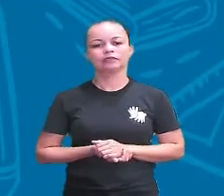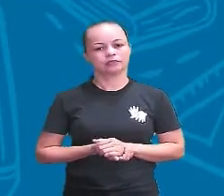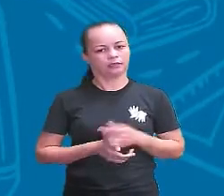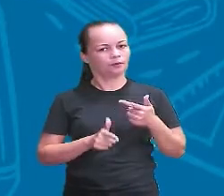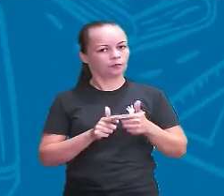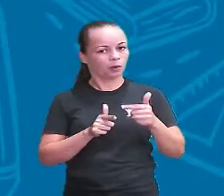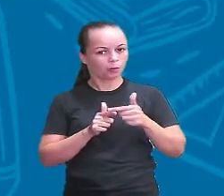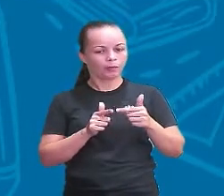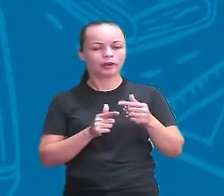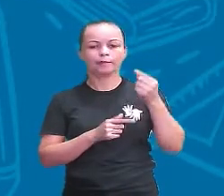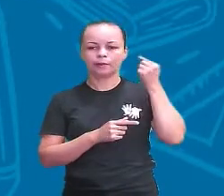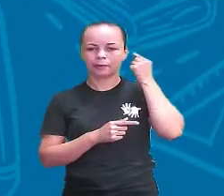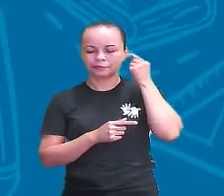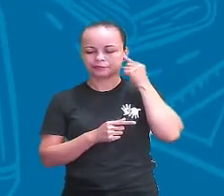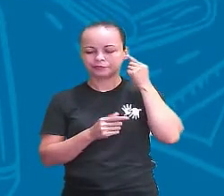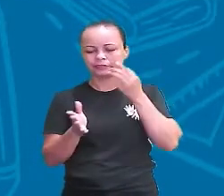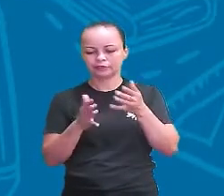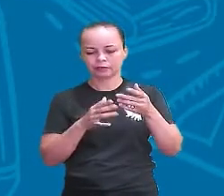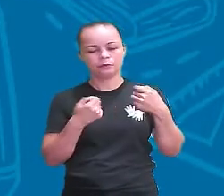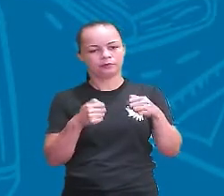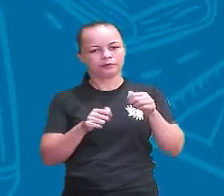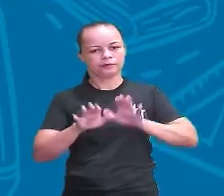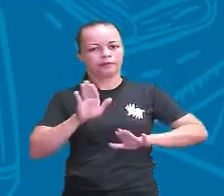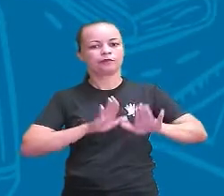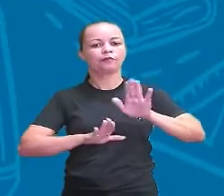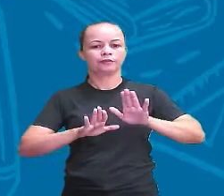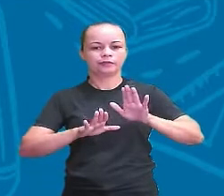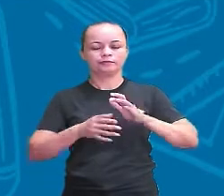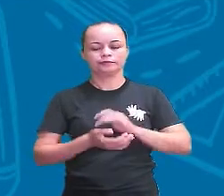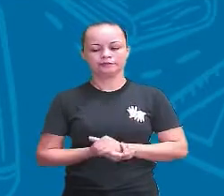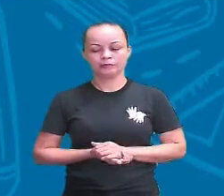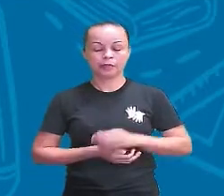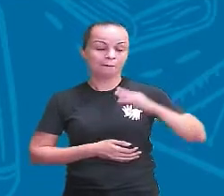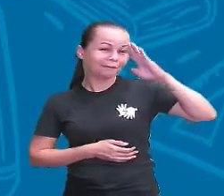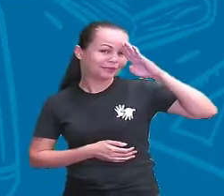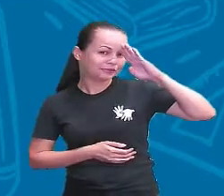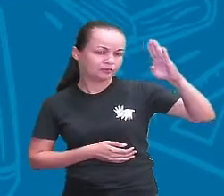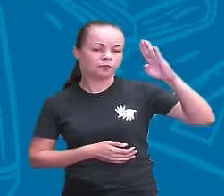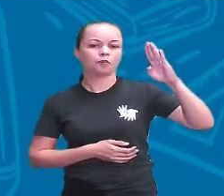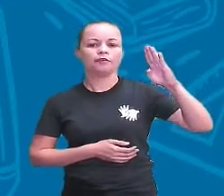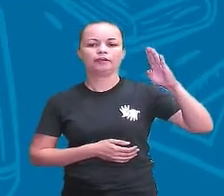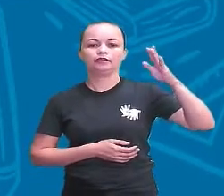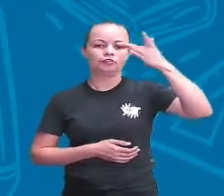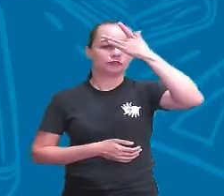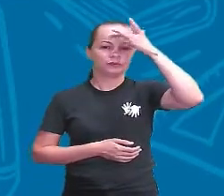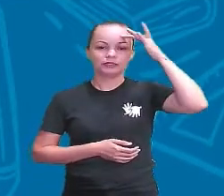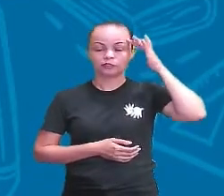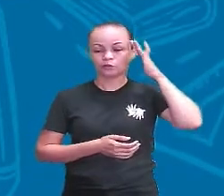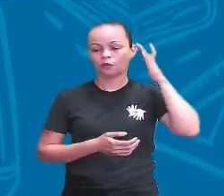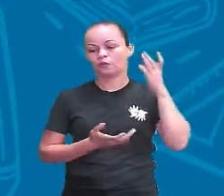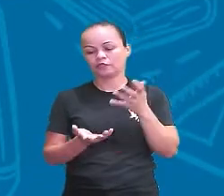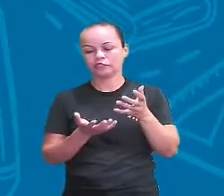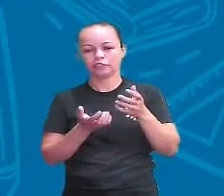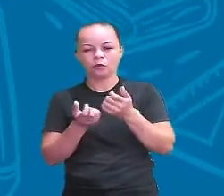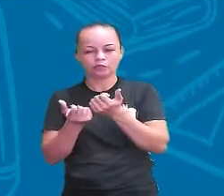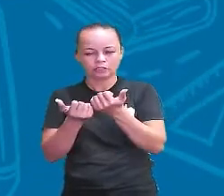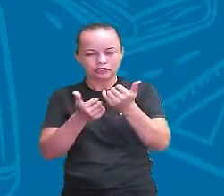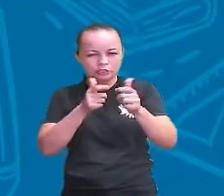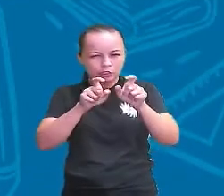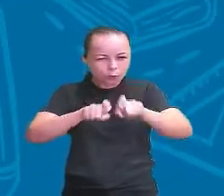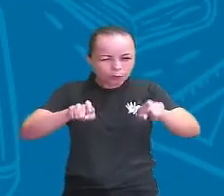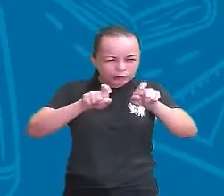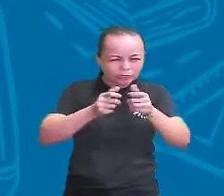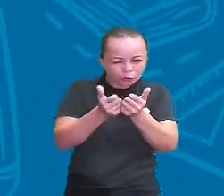prejudica bastante a nossa audição. Então tem que tomar muito cuidado. Principalmente quem joga aqueles joguinhos de computador